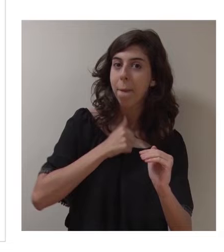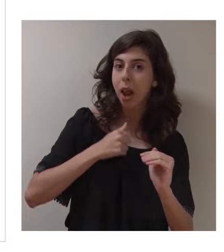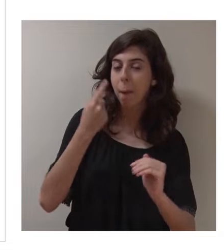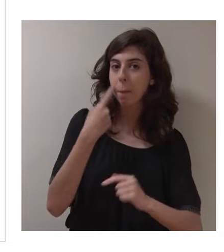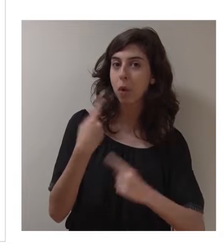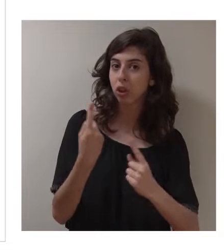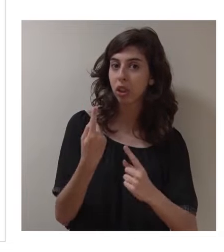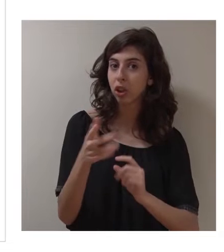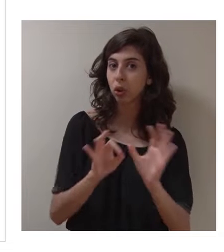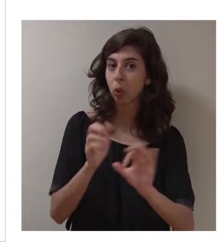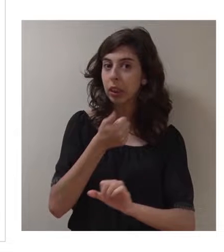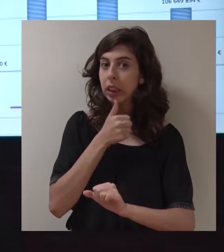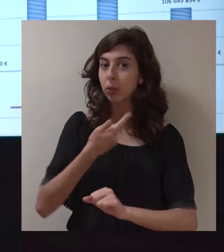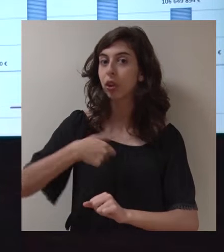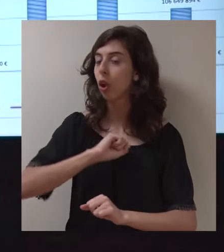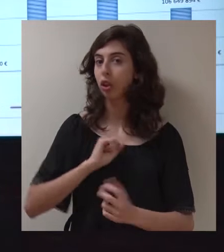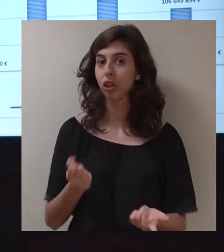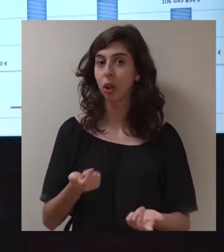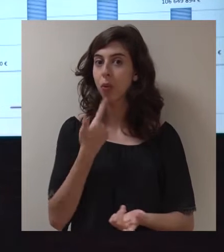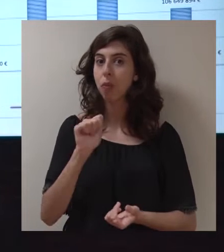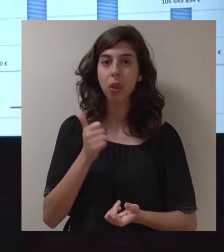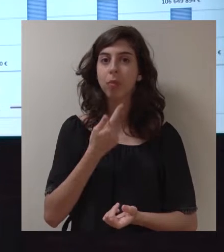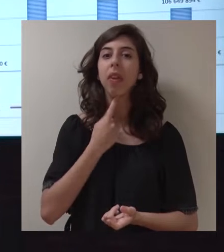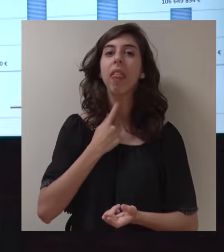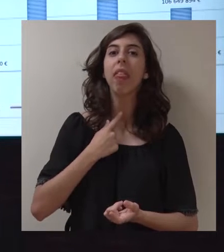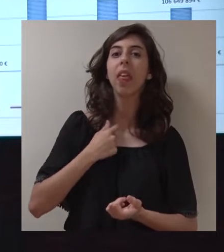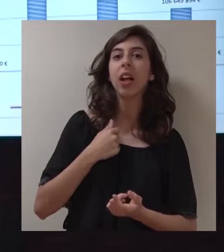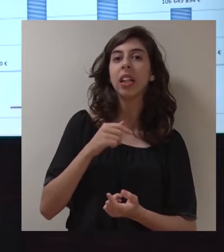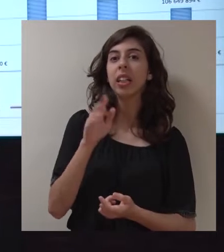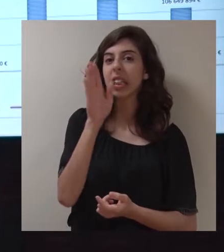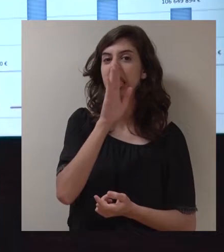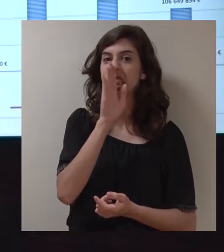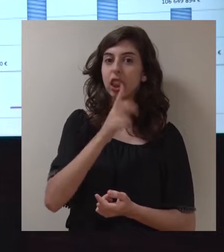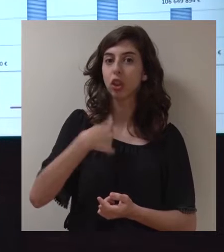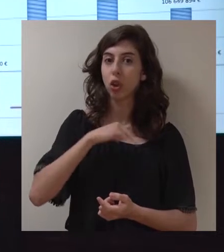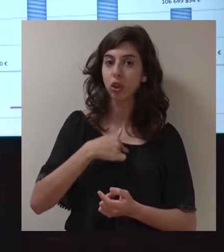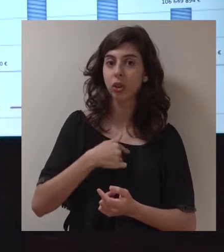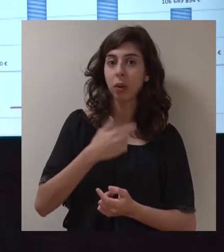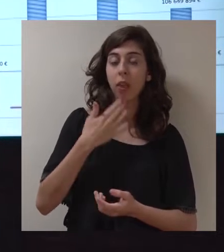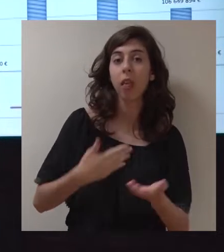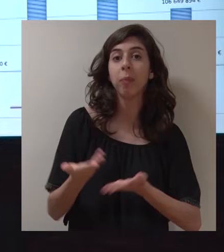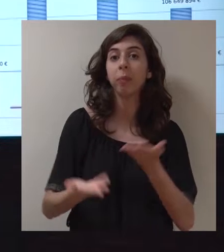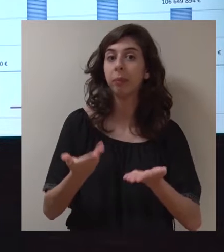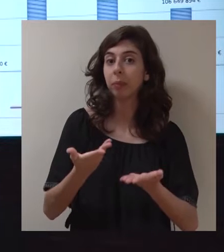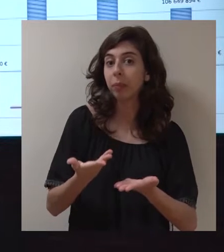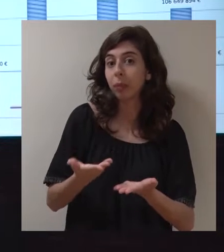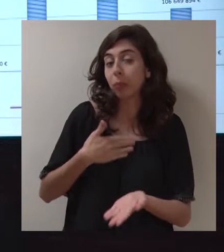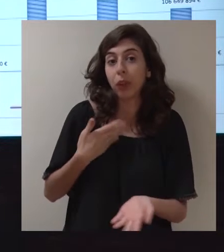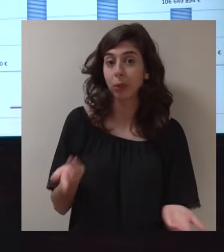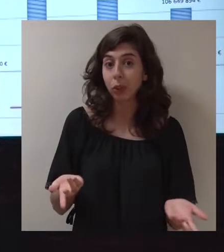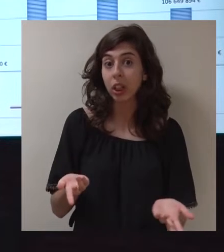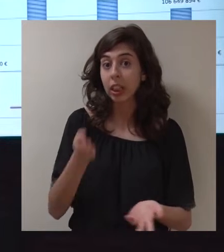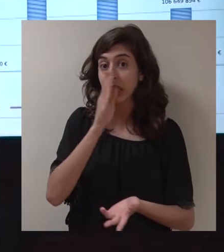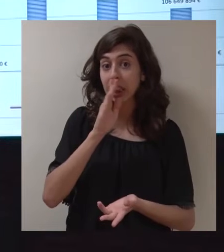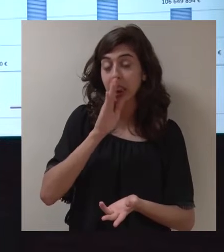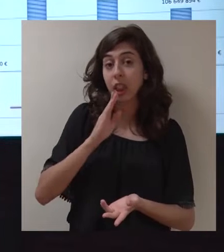do que é a opção que fizemos. Não é possível ser ambicioso se não formos sustentáveis. Não é possível ser